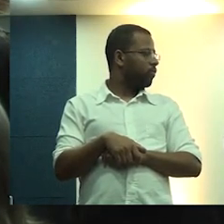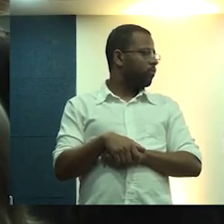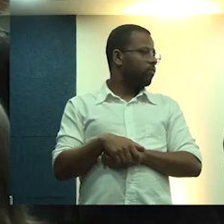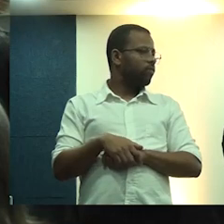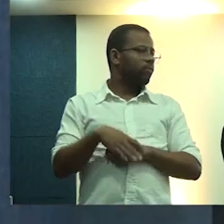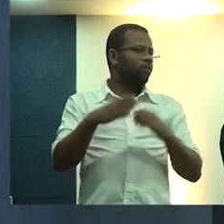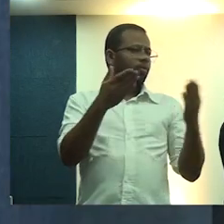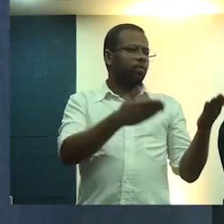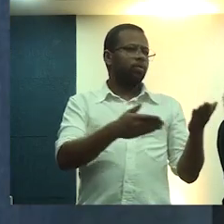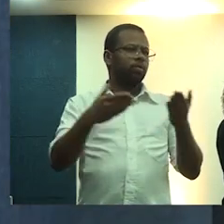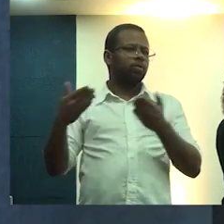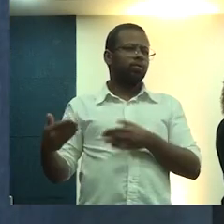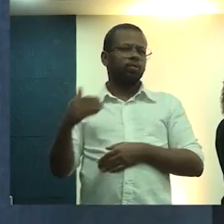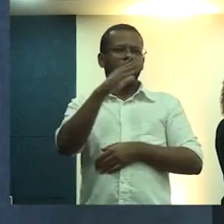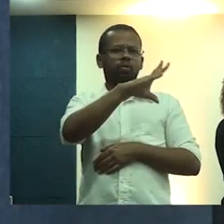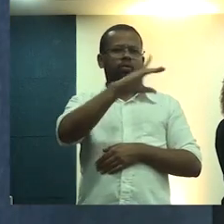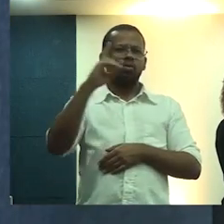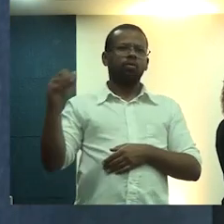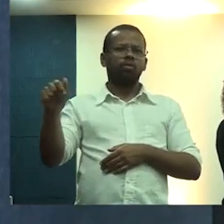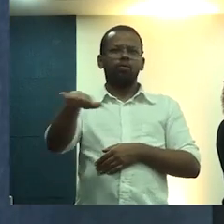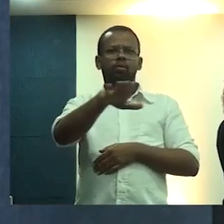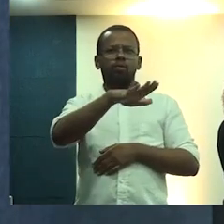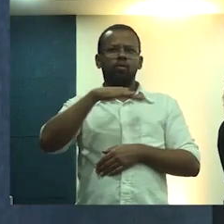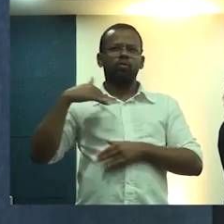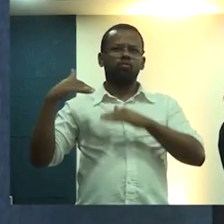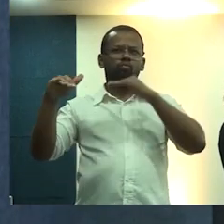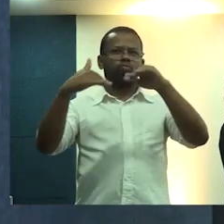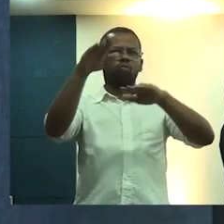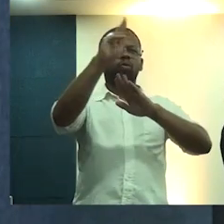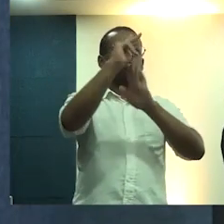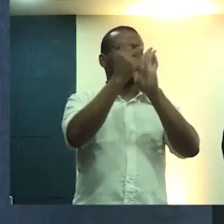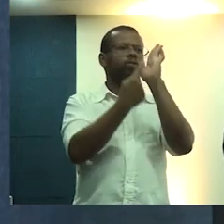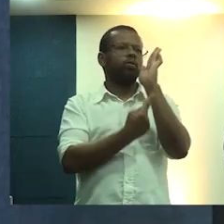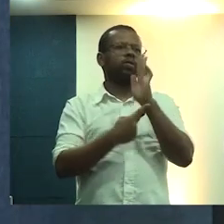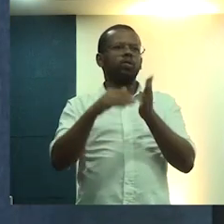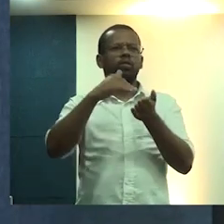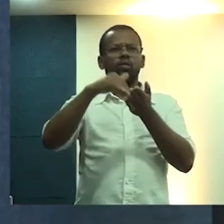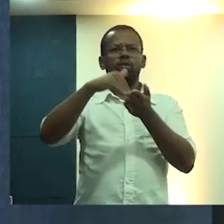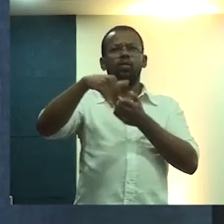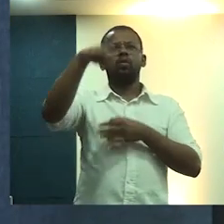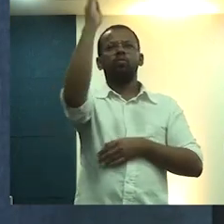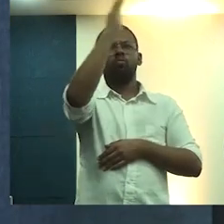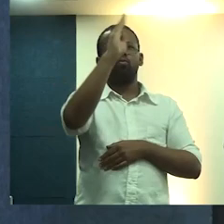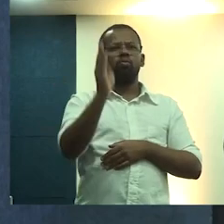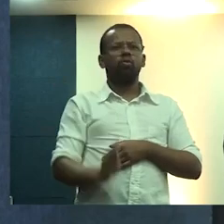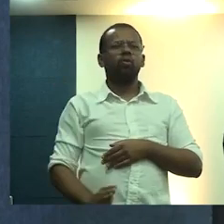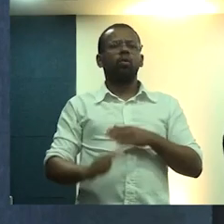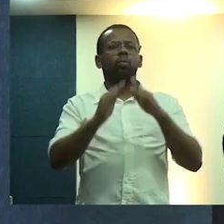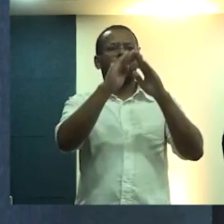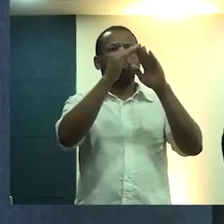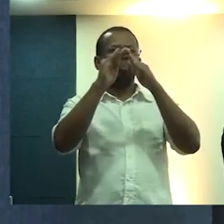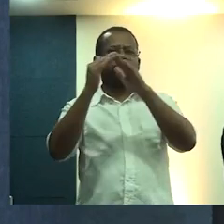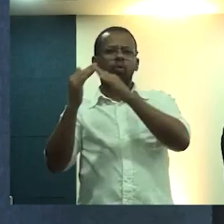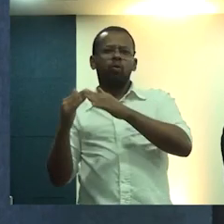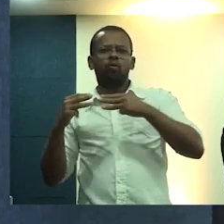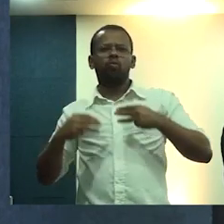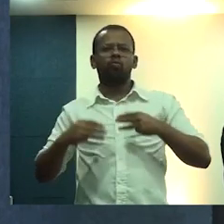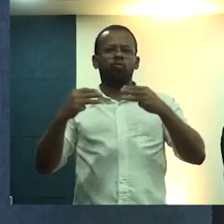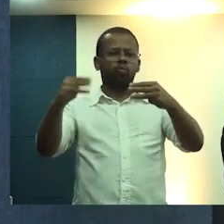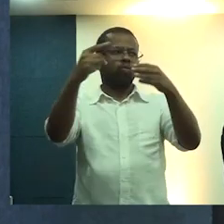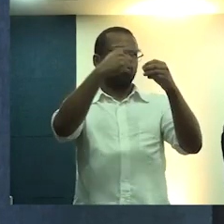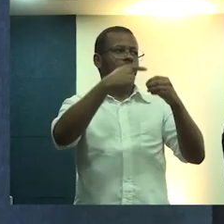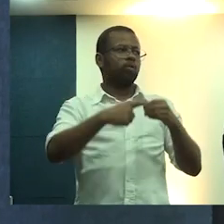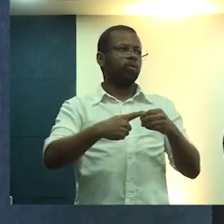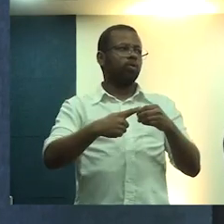Convidamos ao coordenador-geral de Articulação e Planejamento da Secretaria Nacional de Periferias do Ministério das